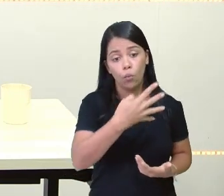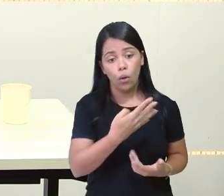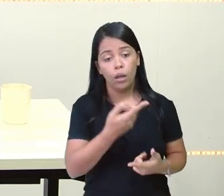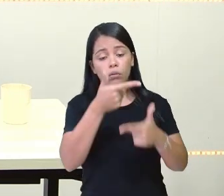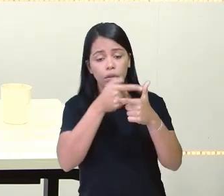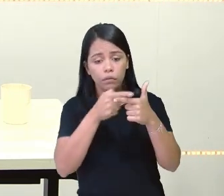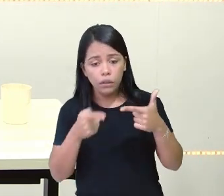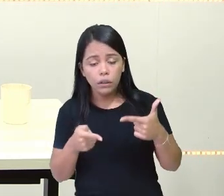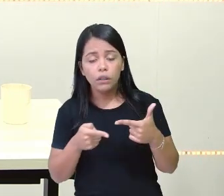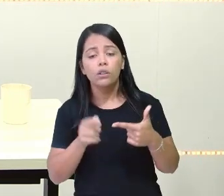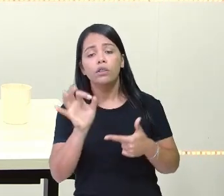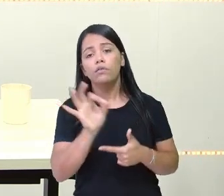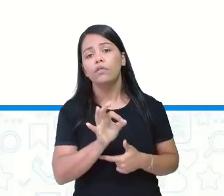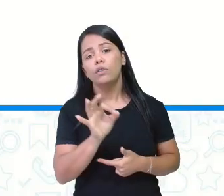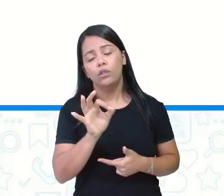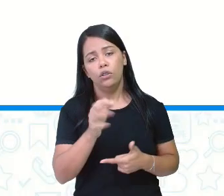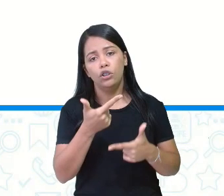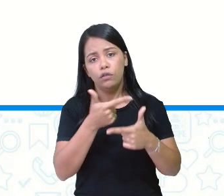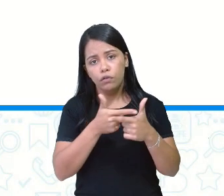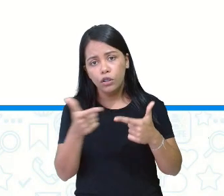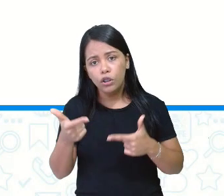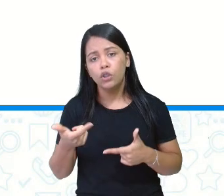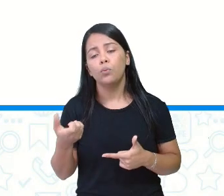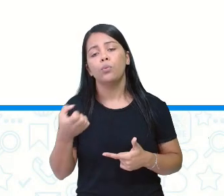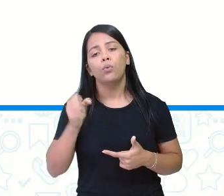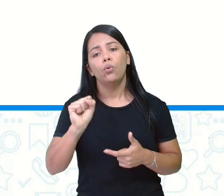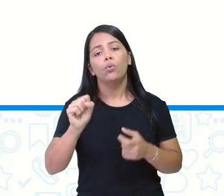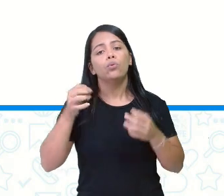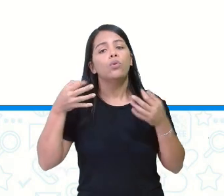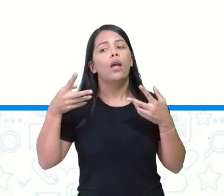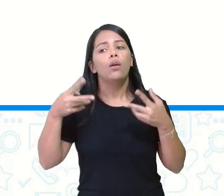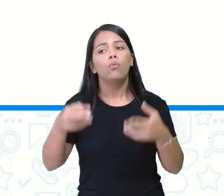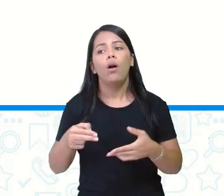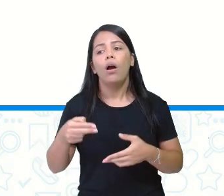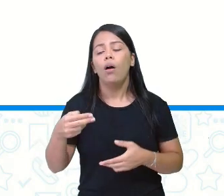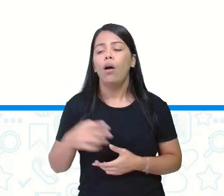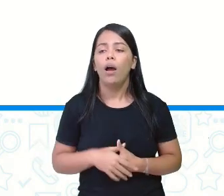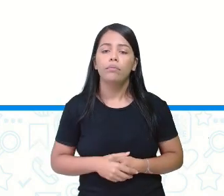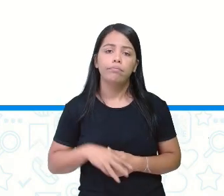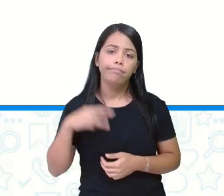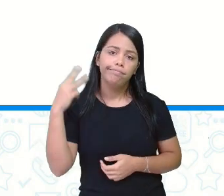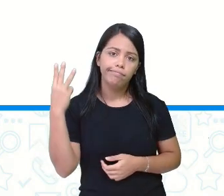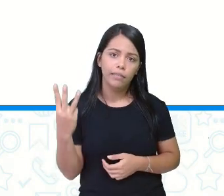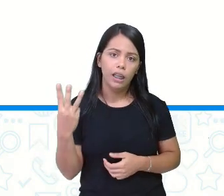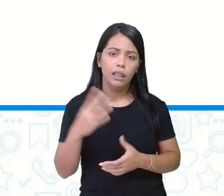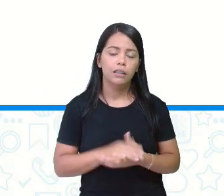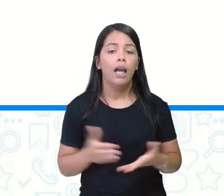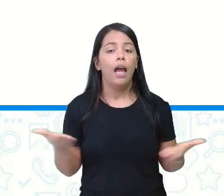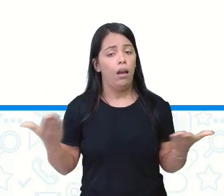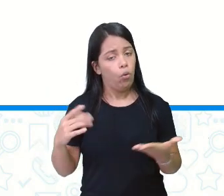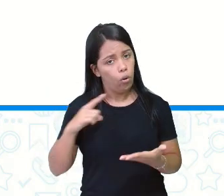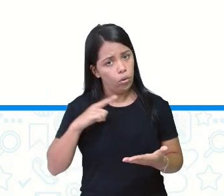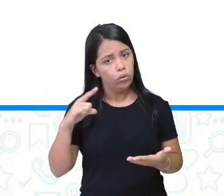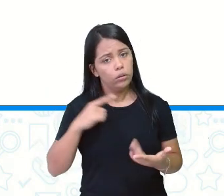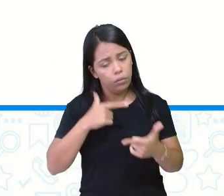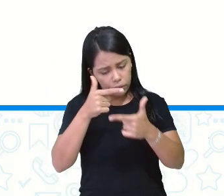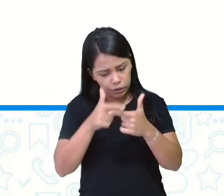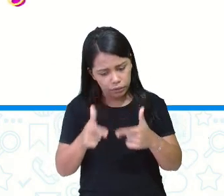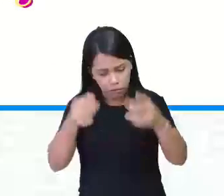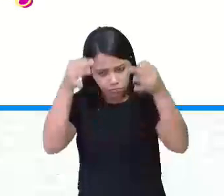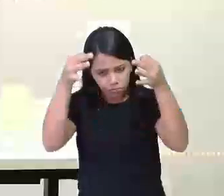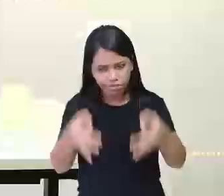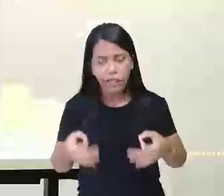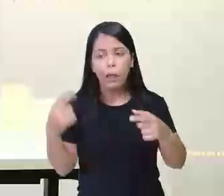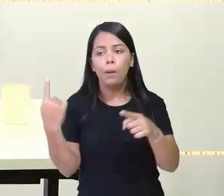multiplicado por oito dê vinte e quatro. Então, eu tenho aí agora uma divisão exata, porque